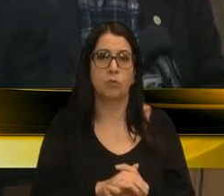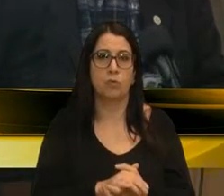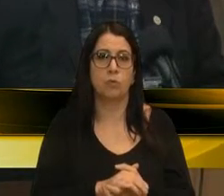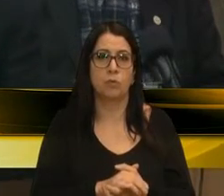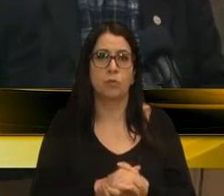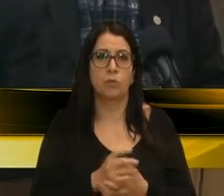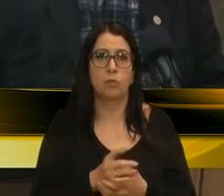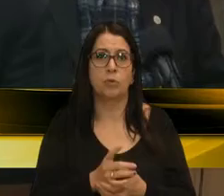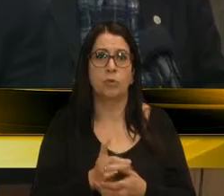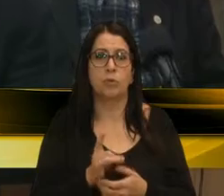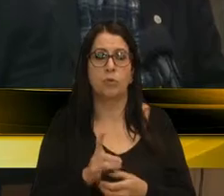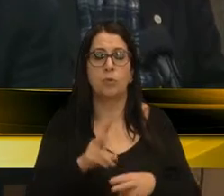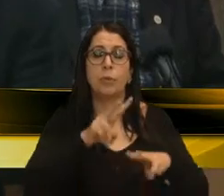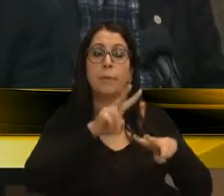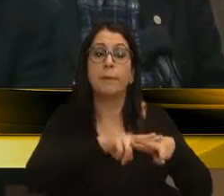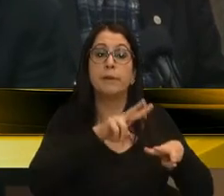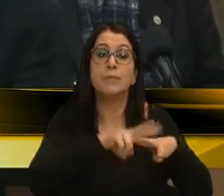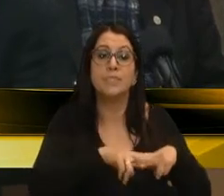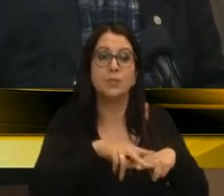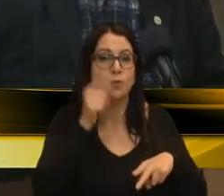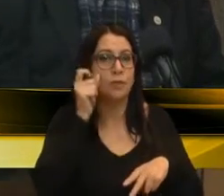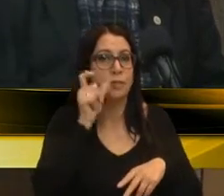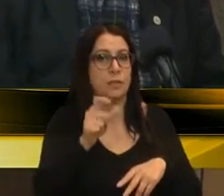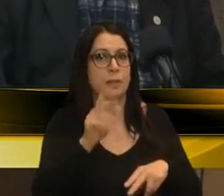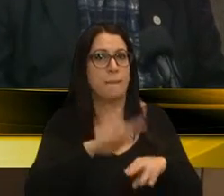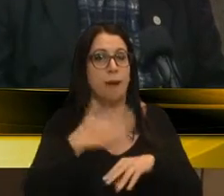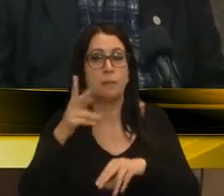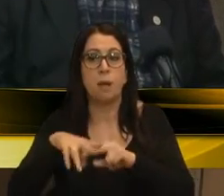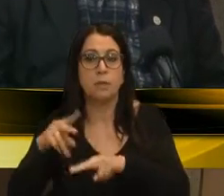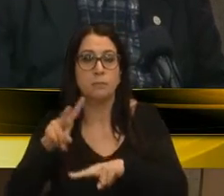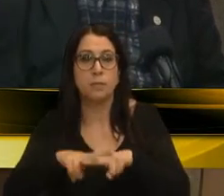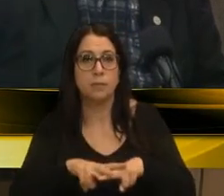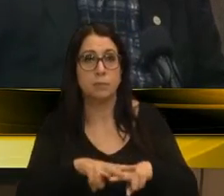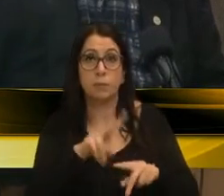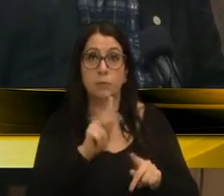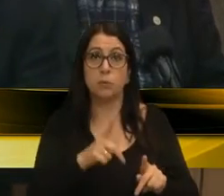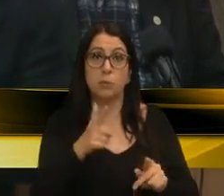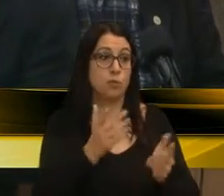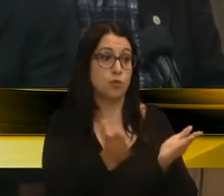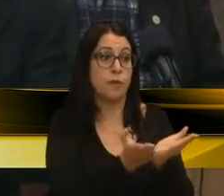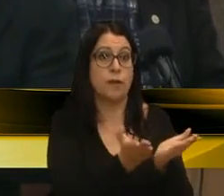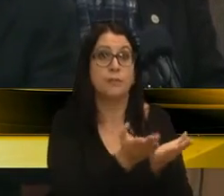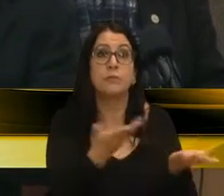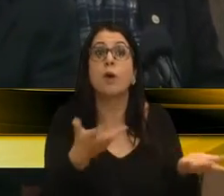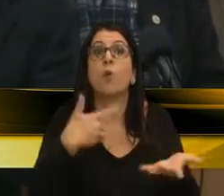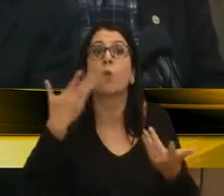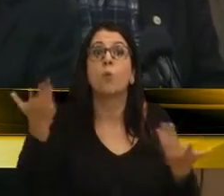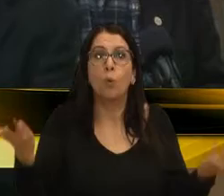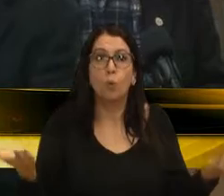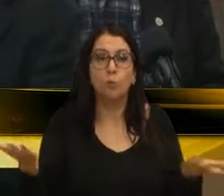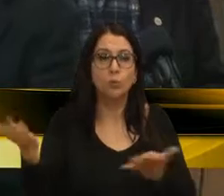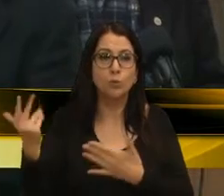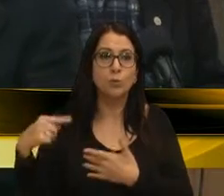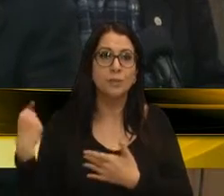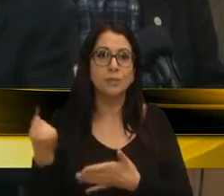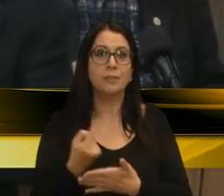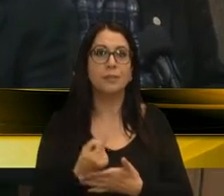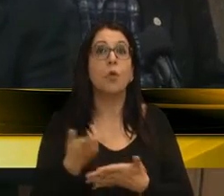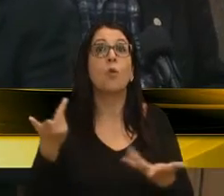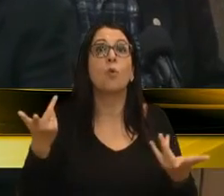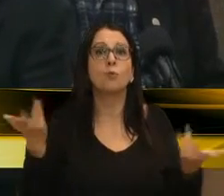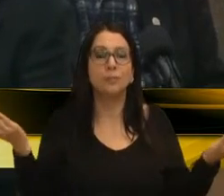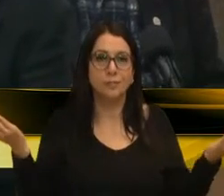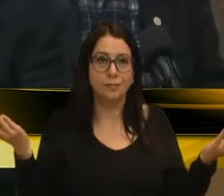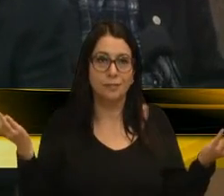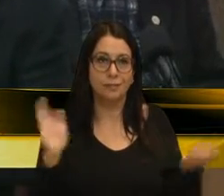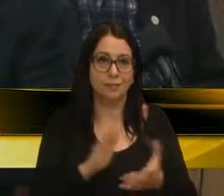presídio que interessa mais presídio, porque, se essas pessoas não estiverem estudando, vão aonde esses jovens nossos? Aonde vão esses